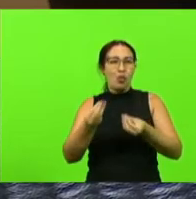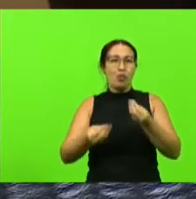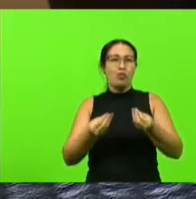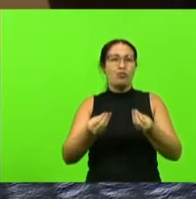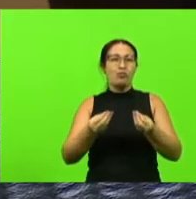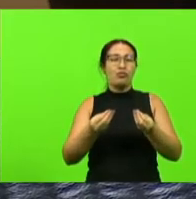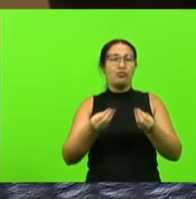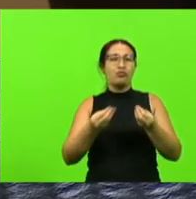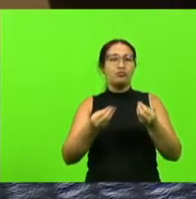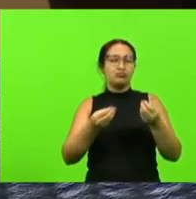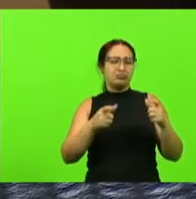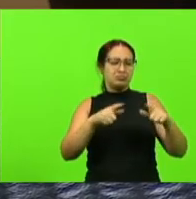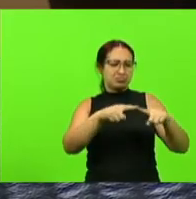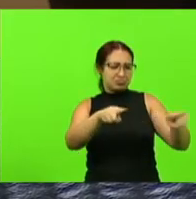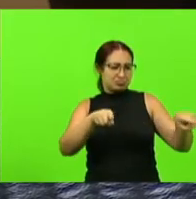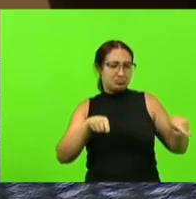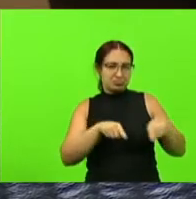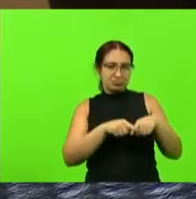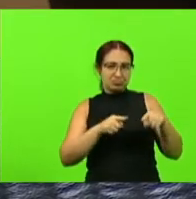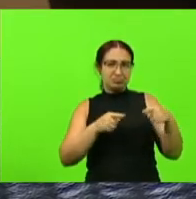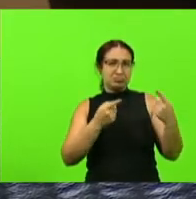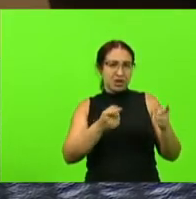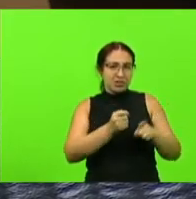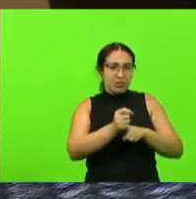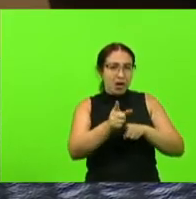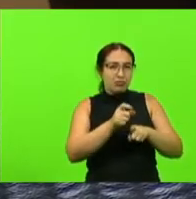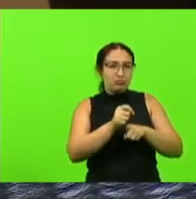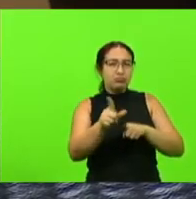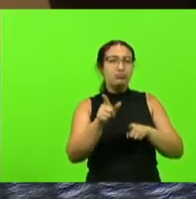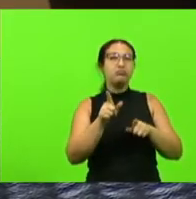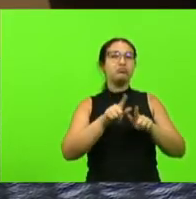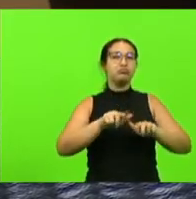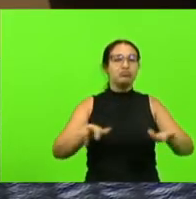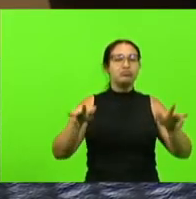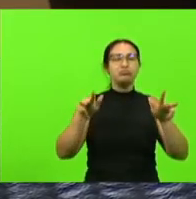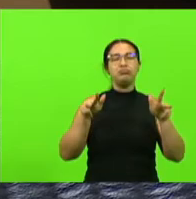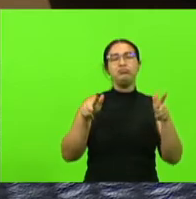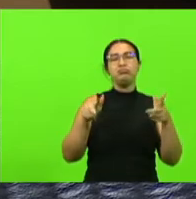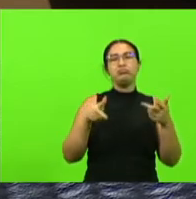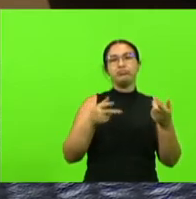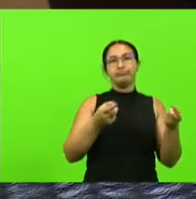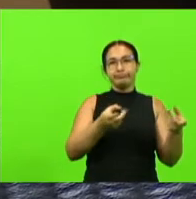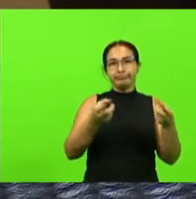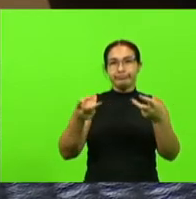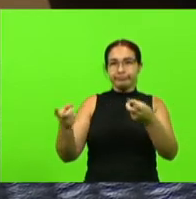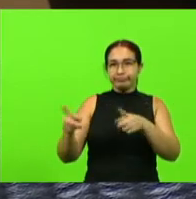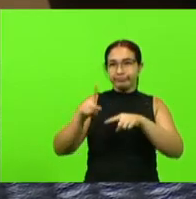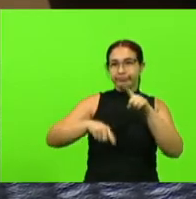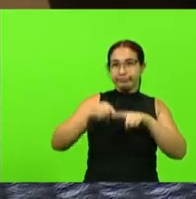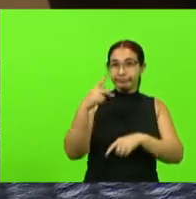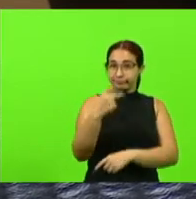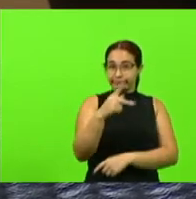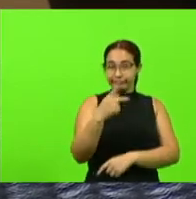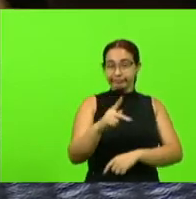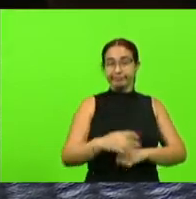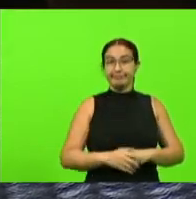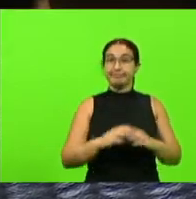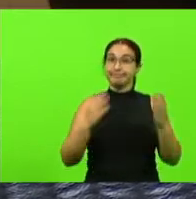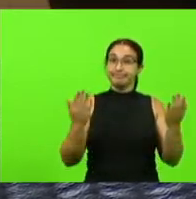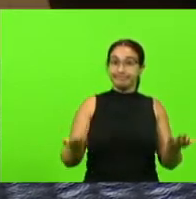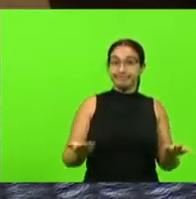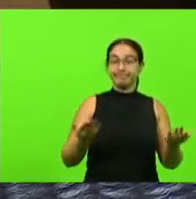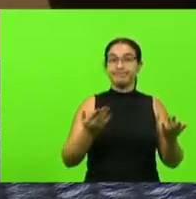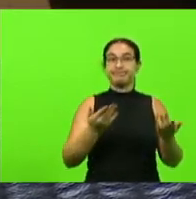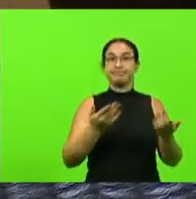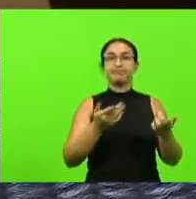pequeno lugar onde ele pudesse começar então a loja e vender os seus próprios produtos de dentária então aluga lugar